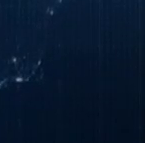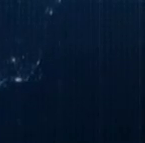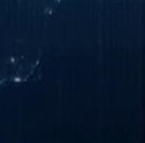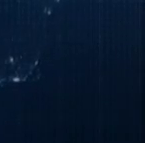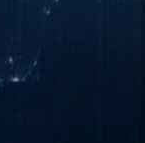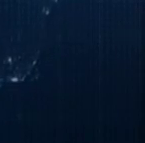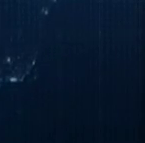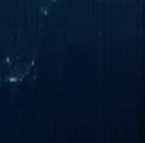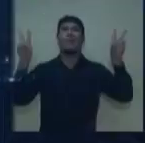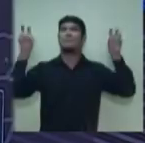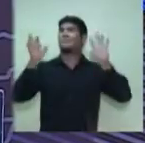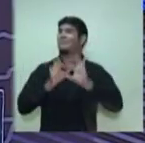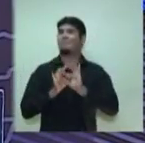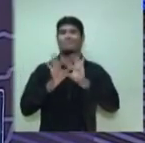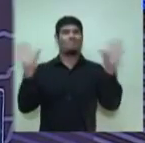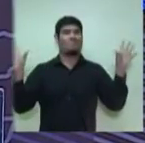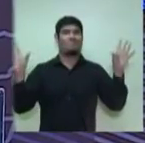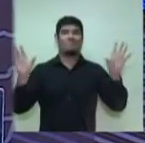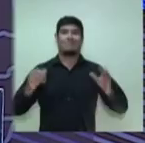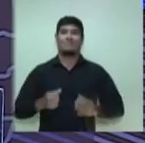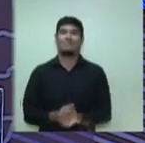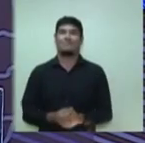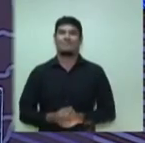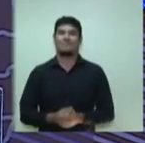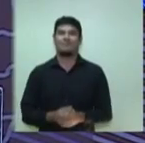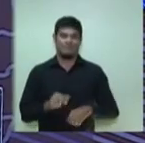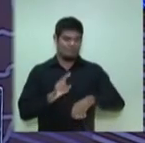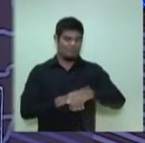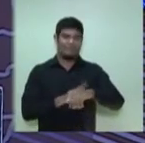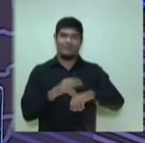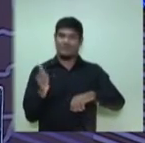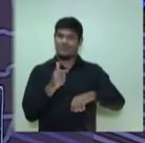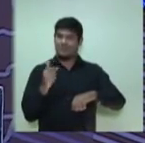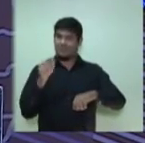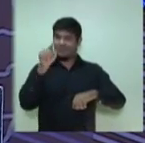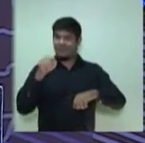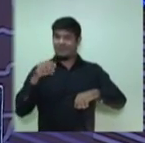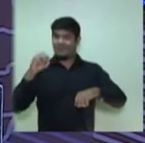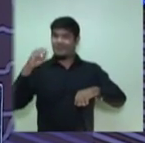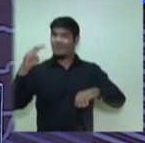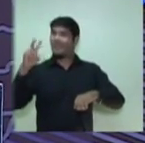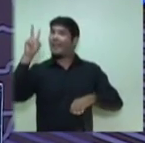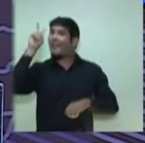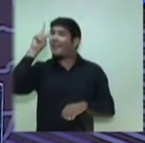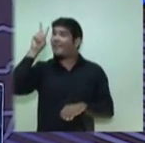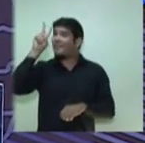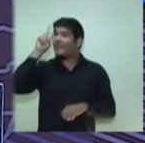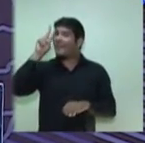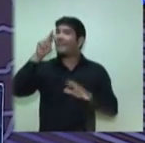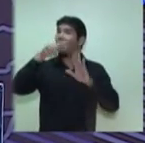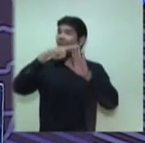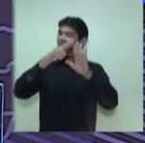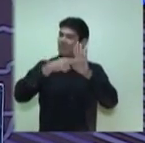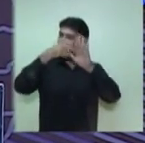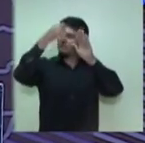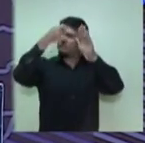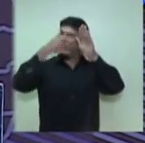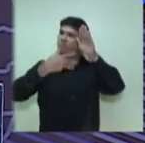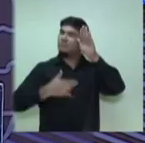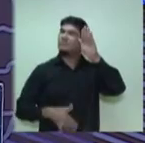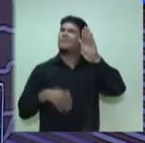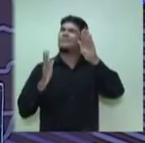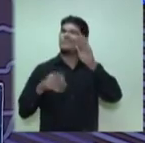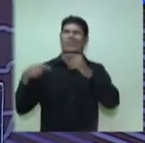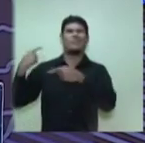é livre. São 10 horas e 5 minutos. E nós lembramos que todas as regras apresentadas aqui foram